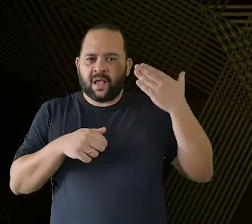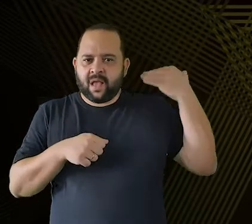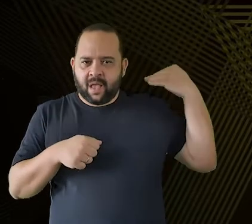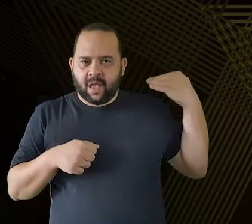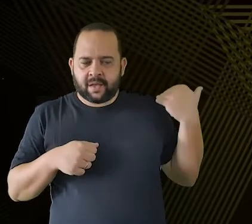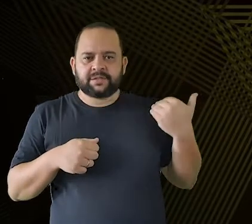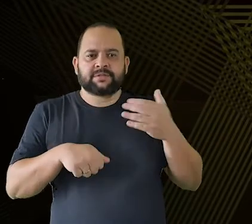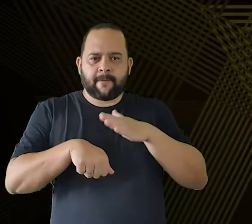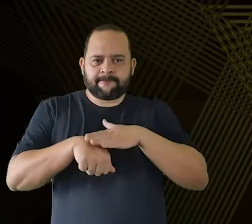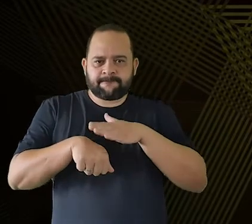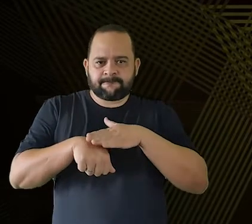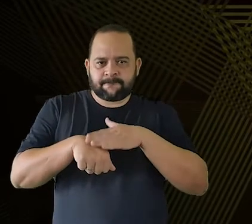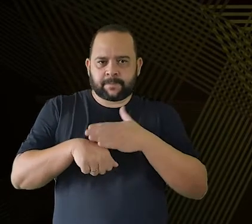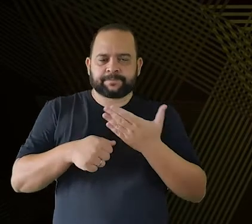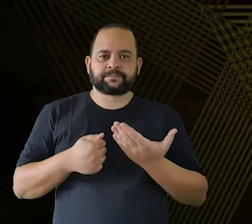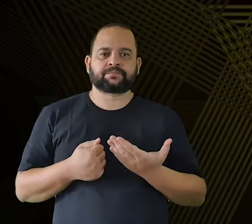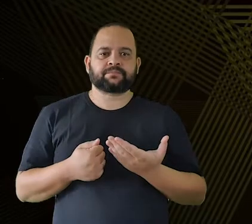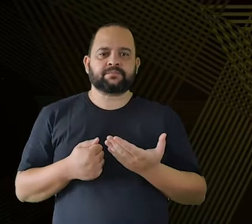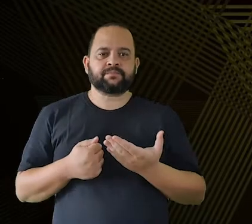ela era feita